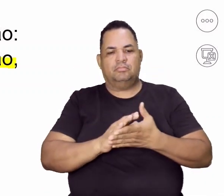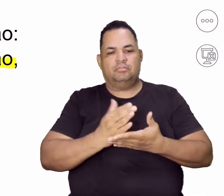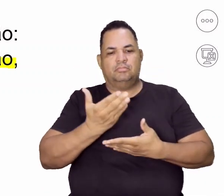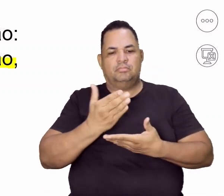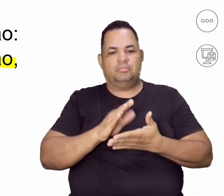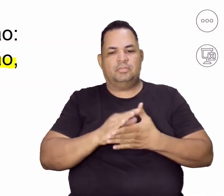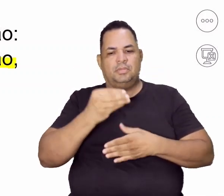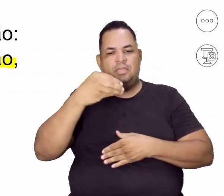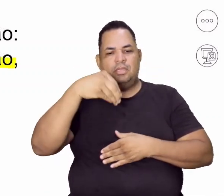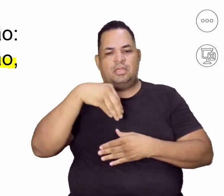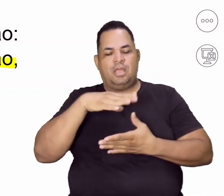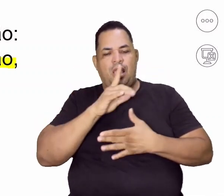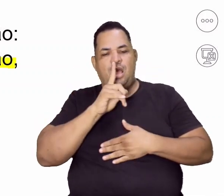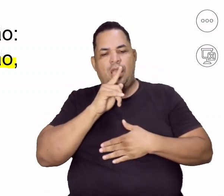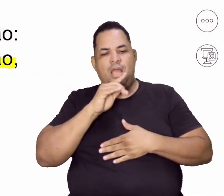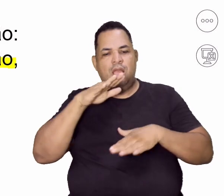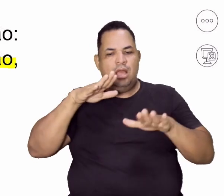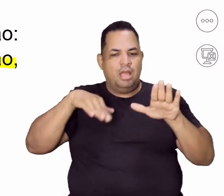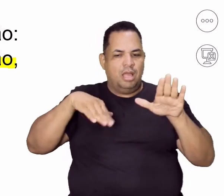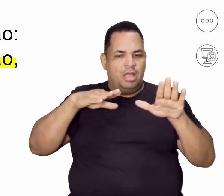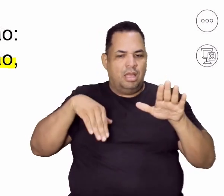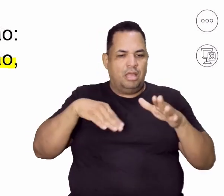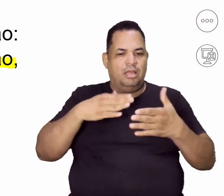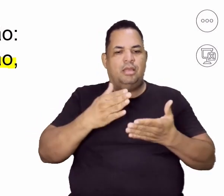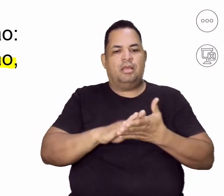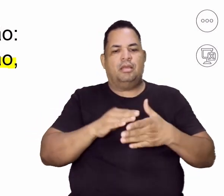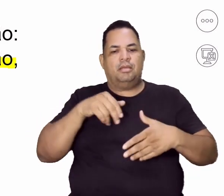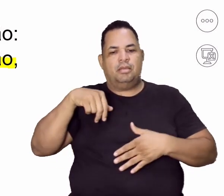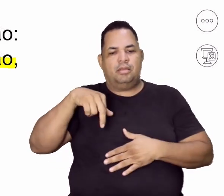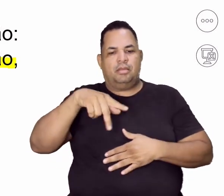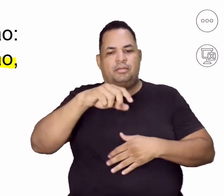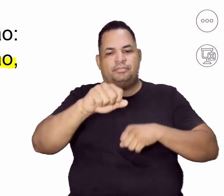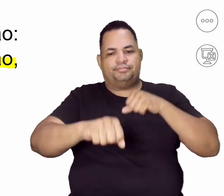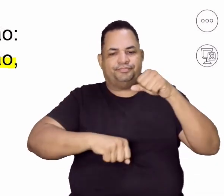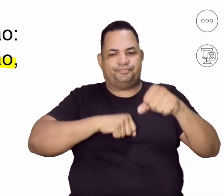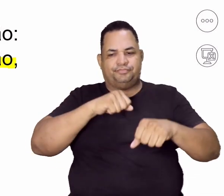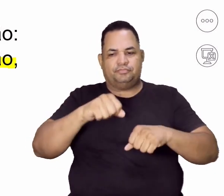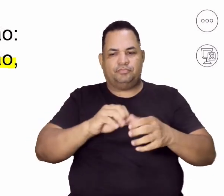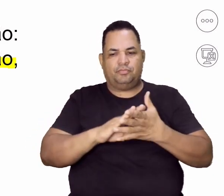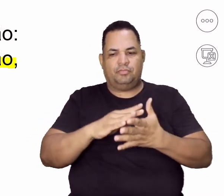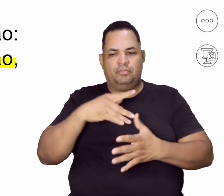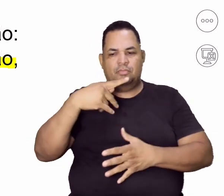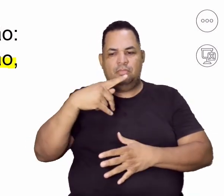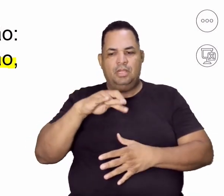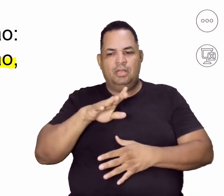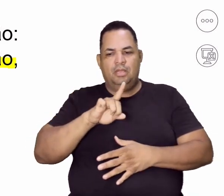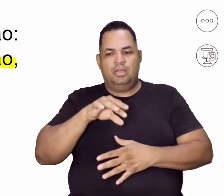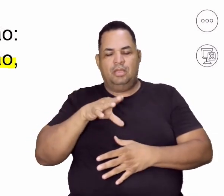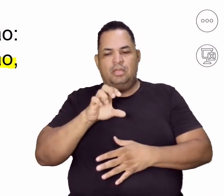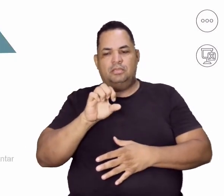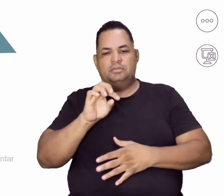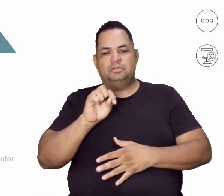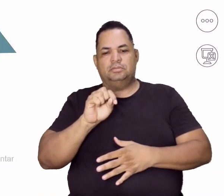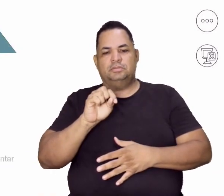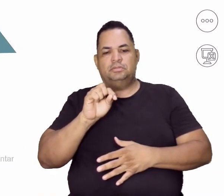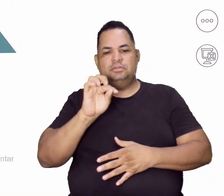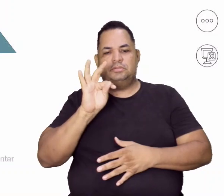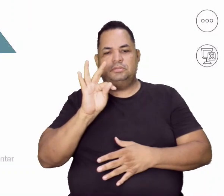natação, a caminhada, a bicicleta e até mesmo o pilates, ok? Muito bem.